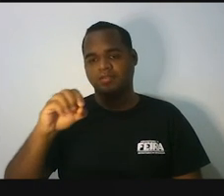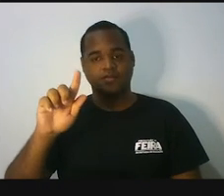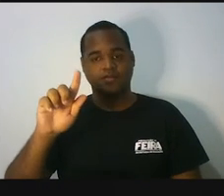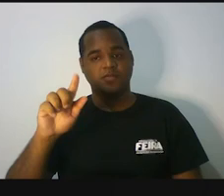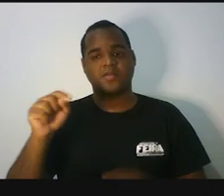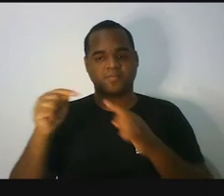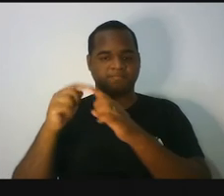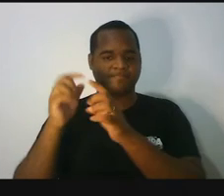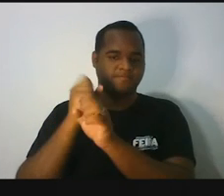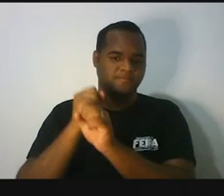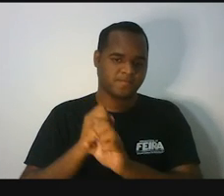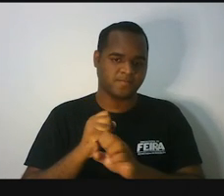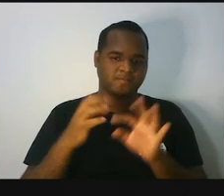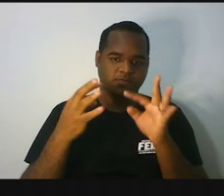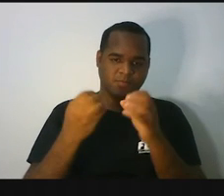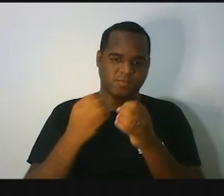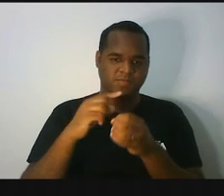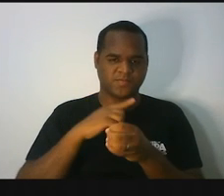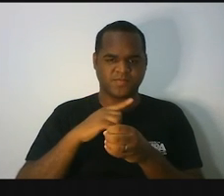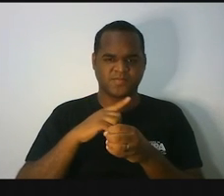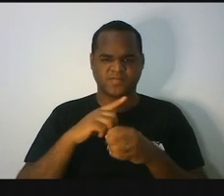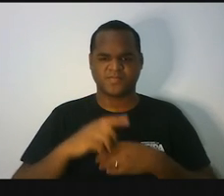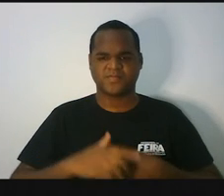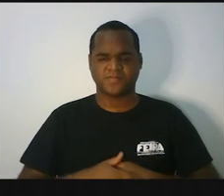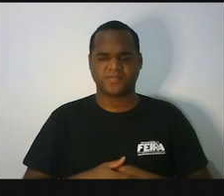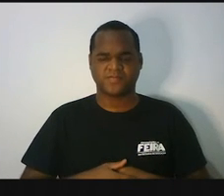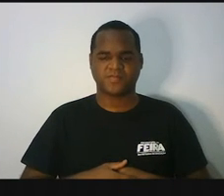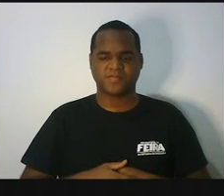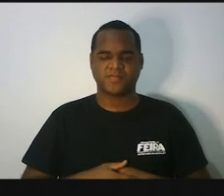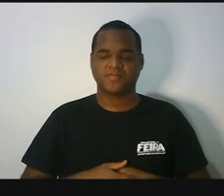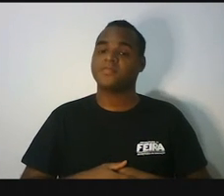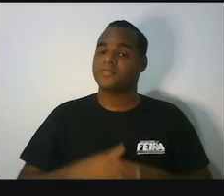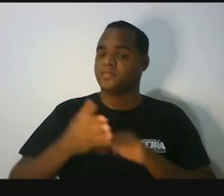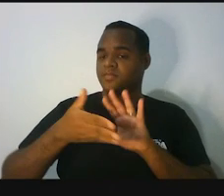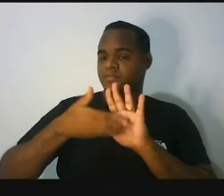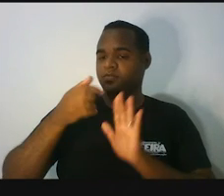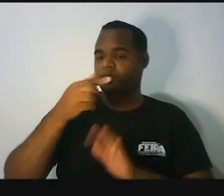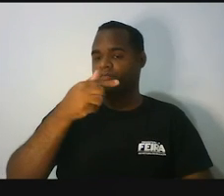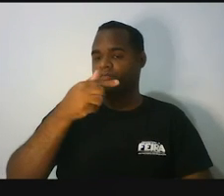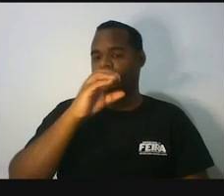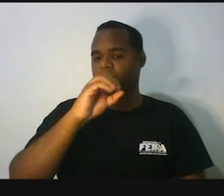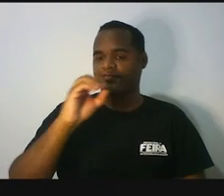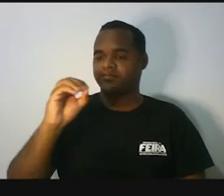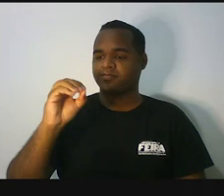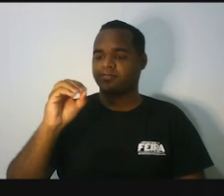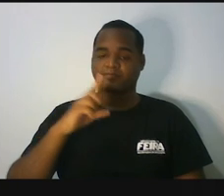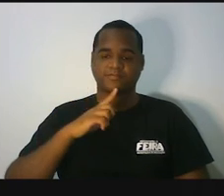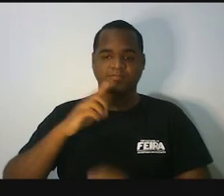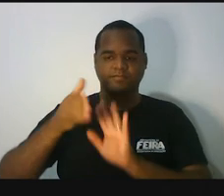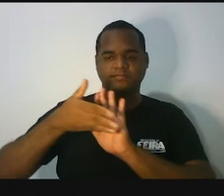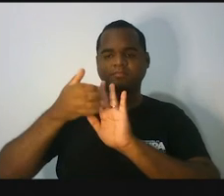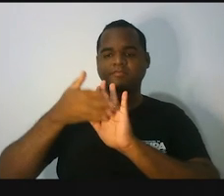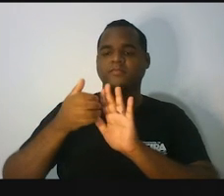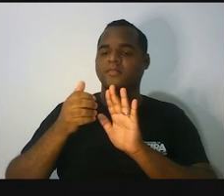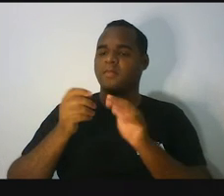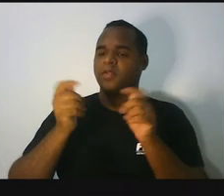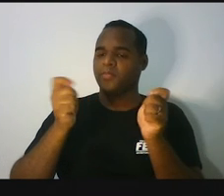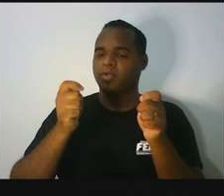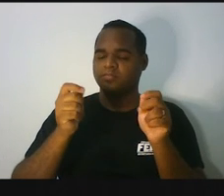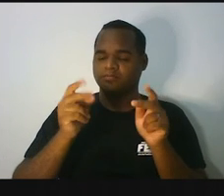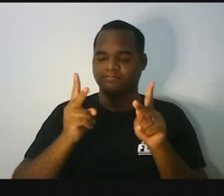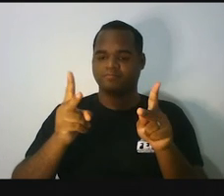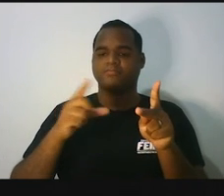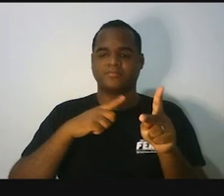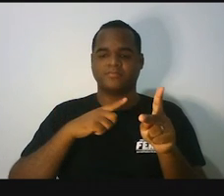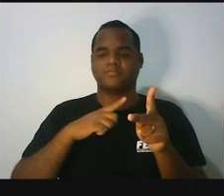gramas desses gramas então se eu tirei 700 gramas desse lado para continuar equilibrado